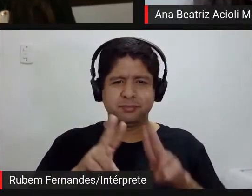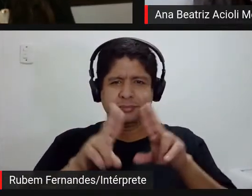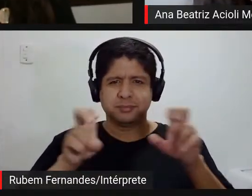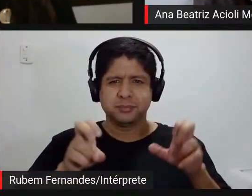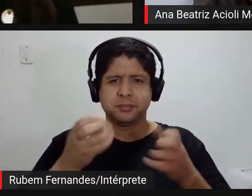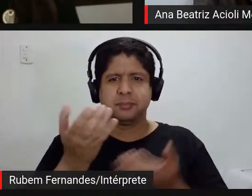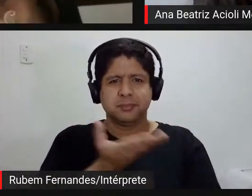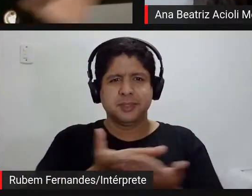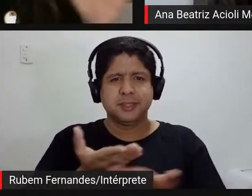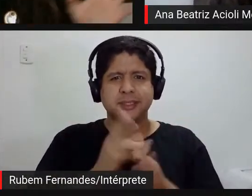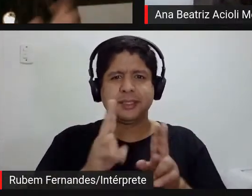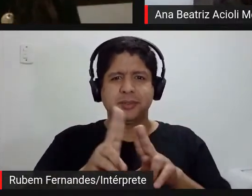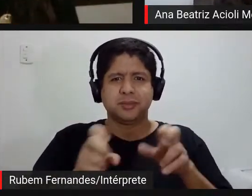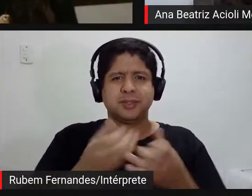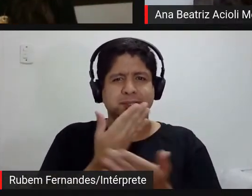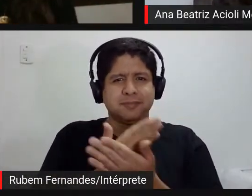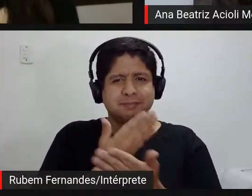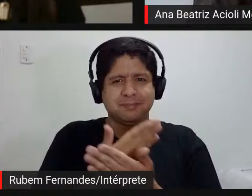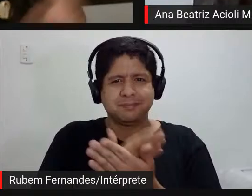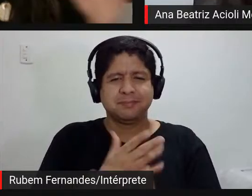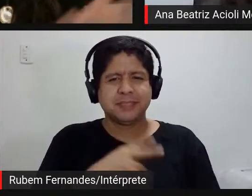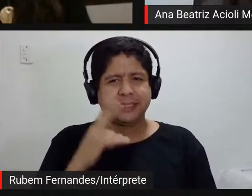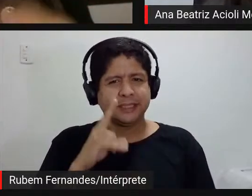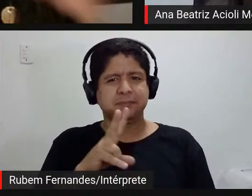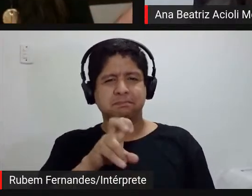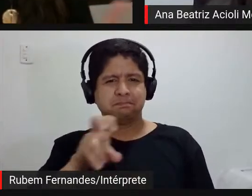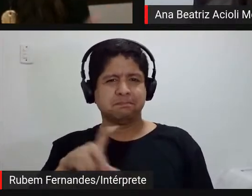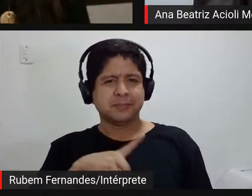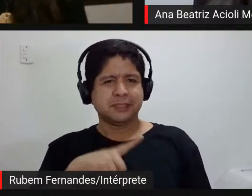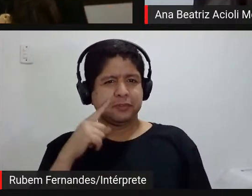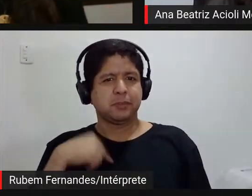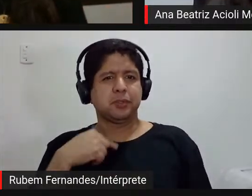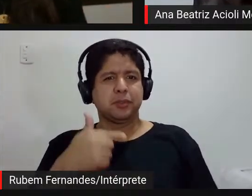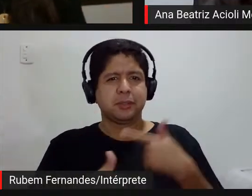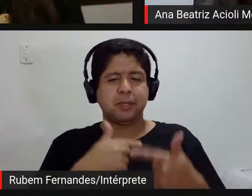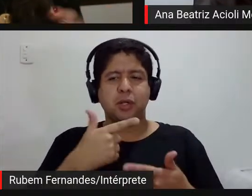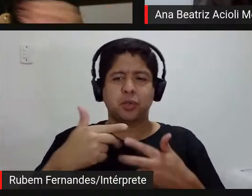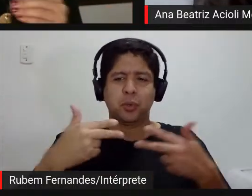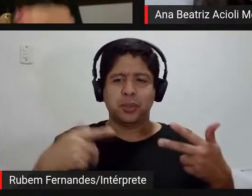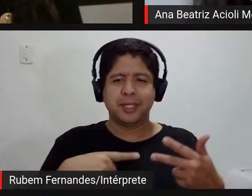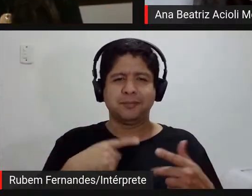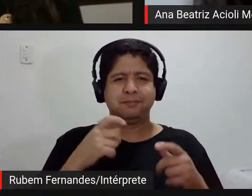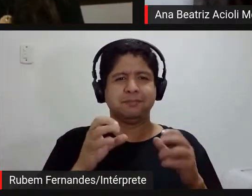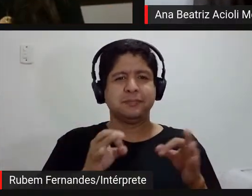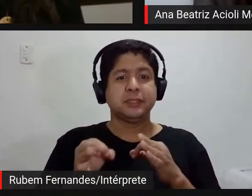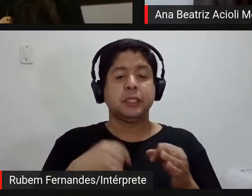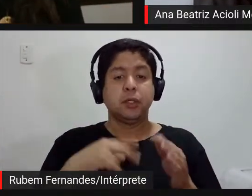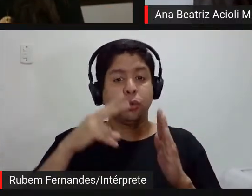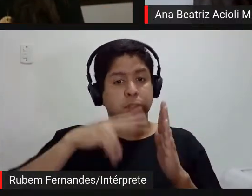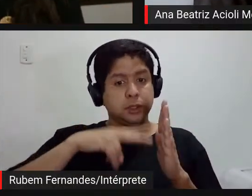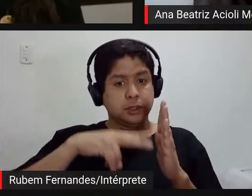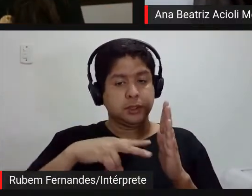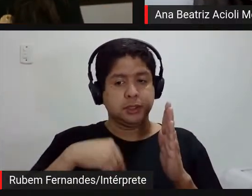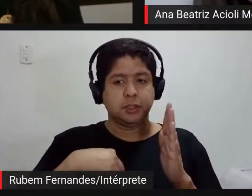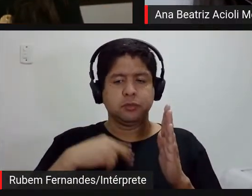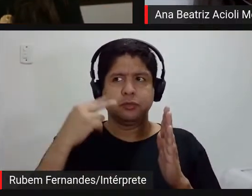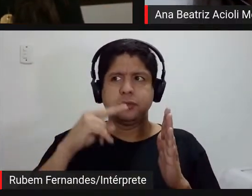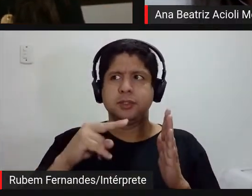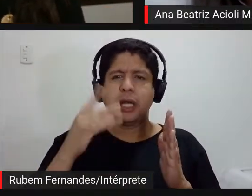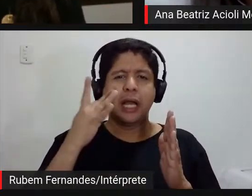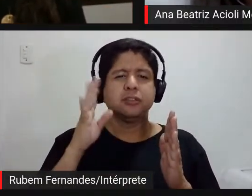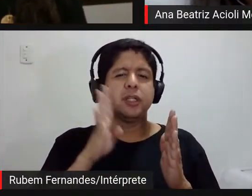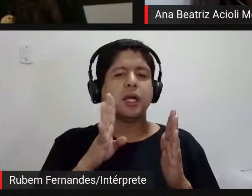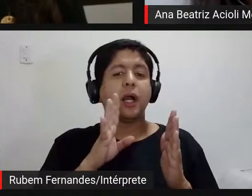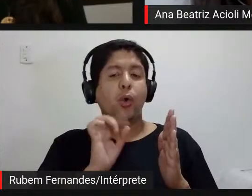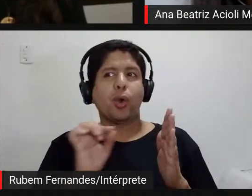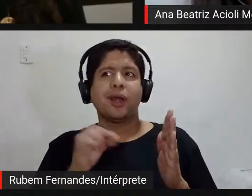falei assim ai não sei se eu falo sobre o meu trabalho ou eu falo outras coisas aí eu tava lendo uma coisa que eu achei muito legal assim que realmente eu